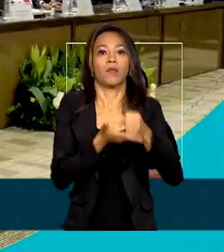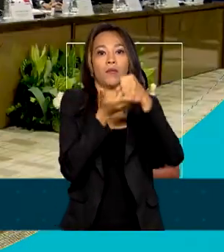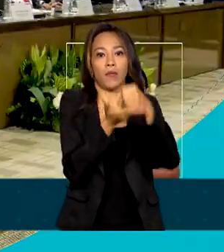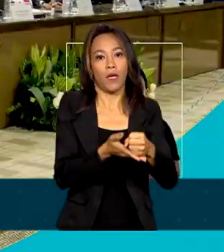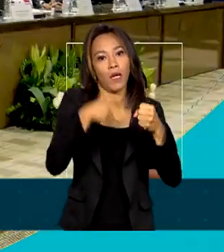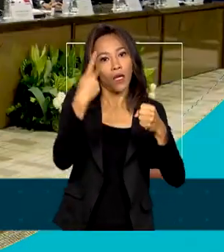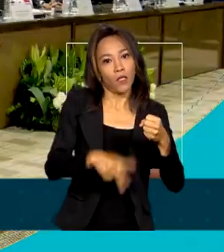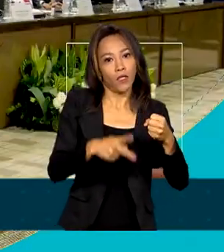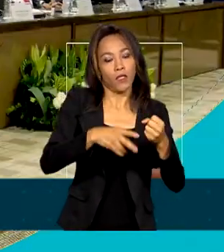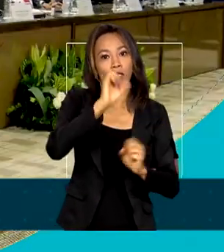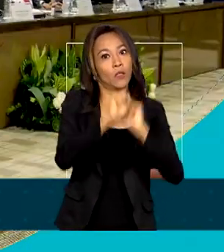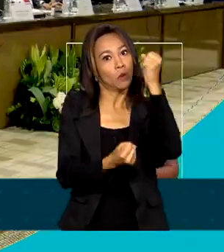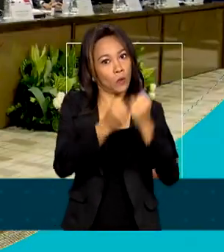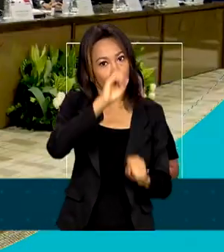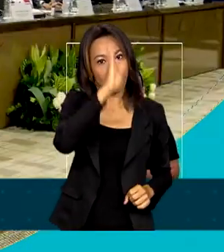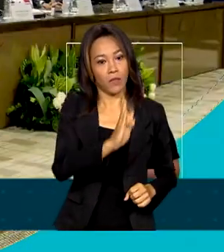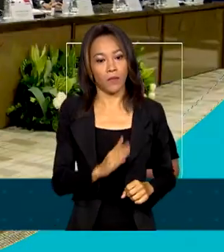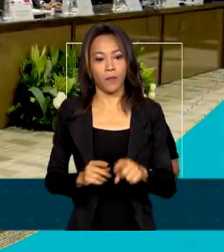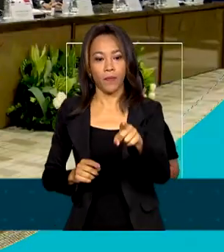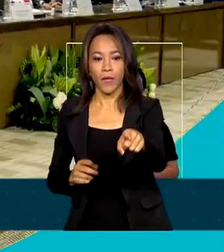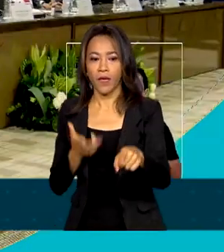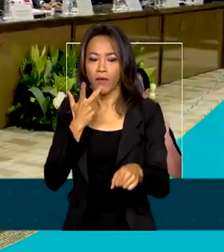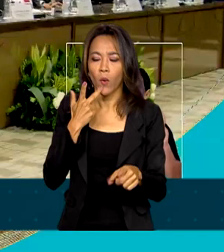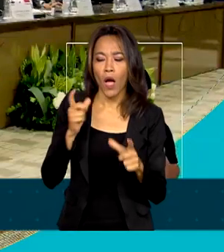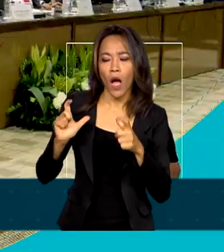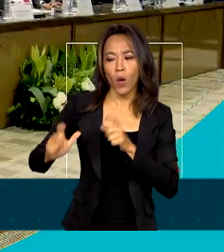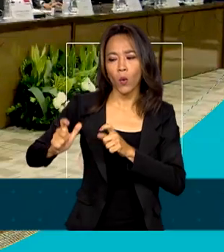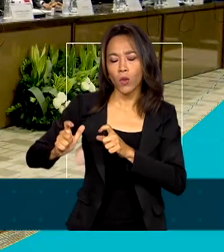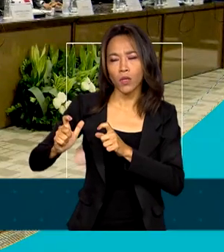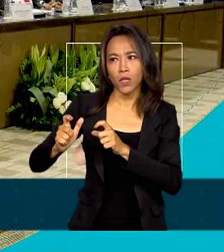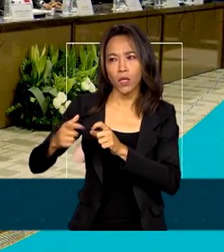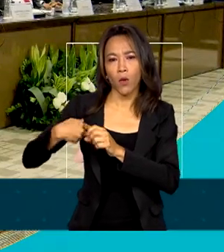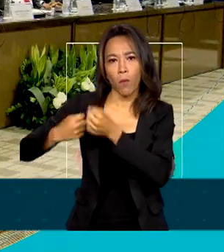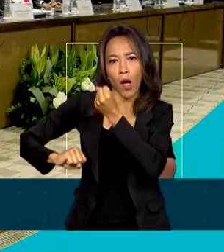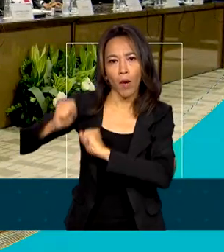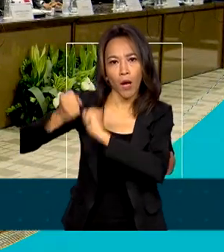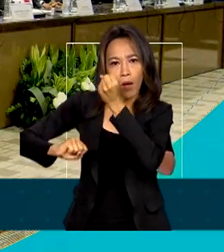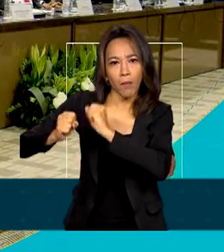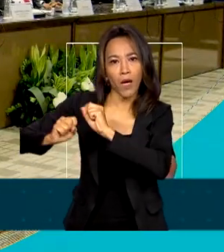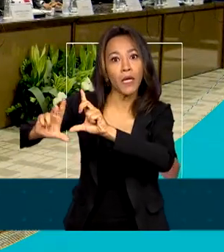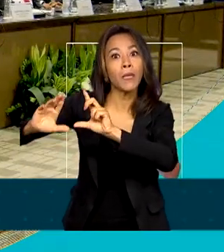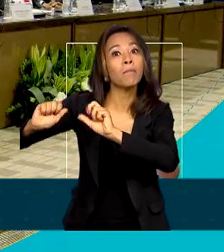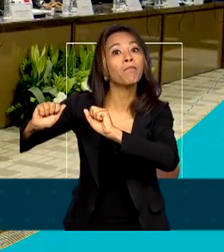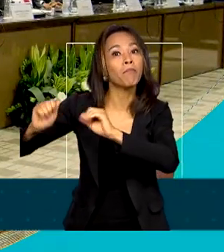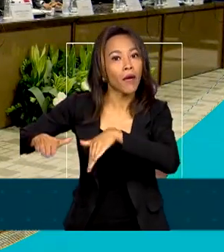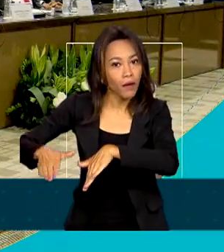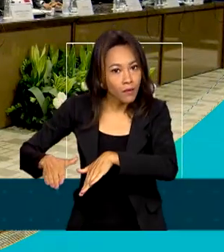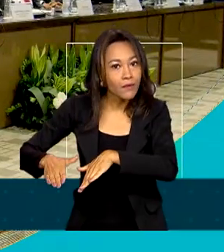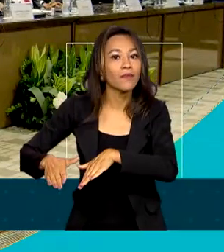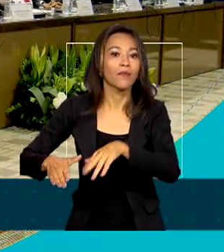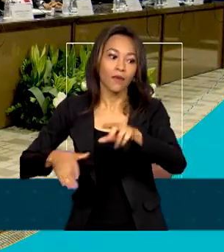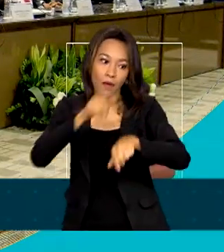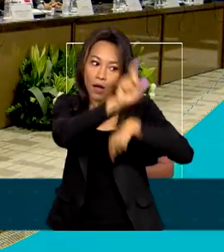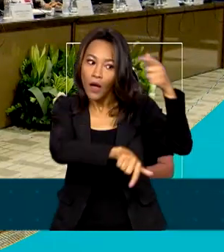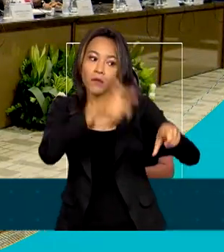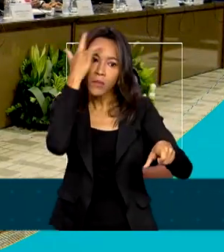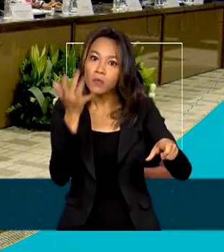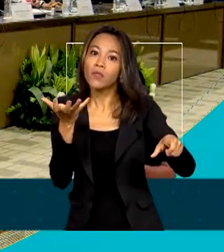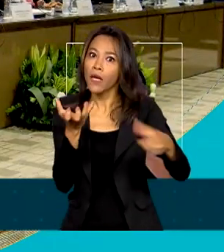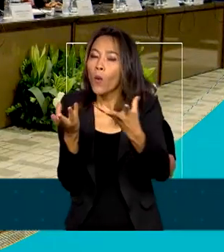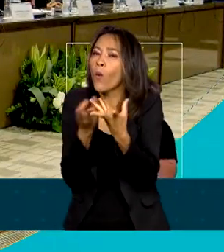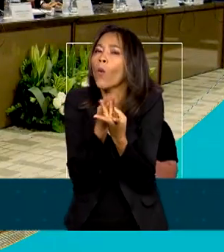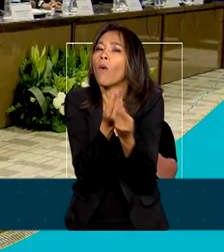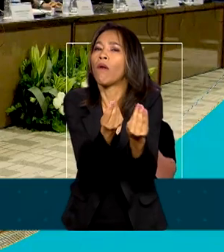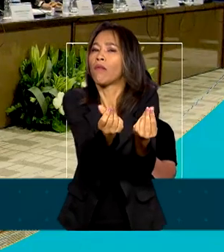A pergunta sempre foi onde é que eu fabrico bem e barato? O consumidor quer um produto de qualidade